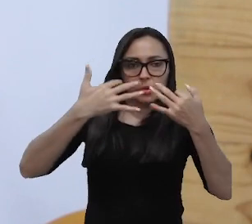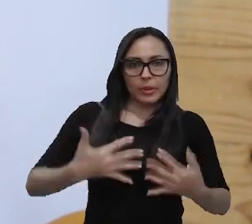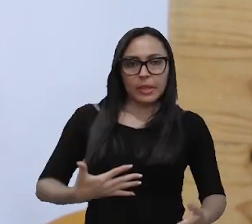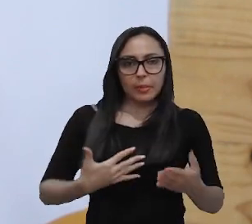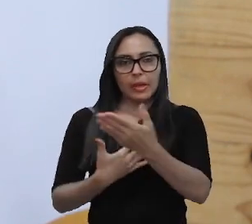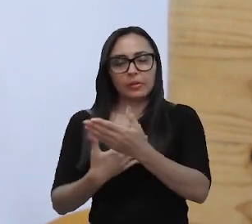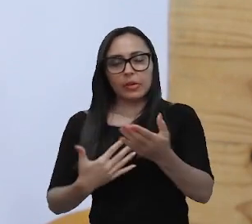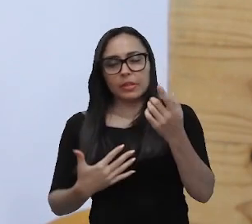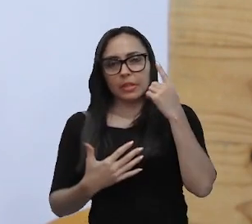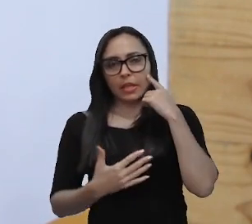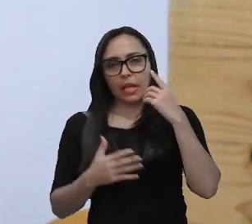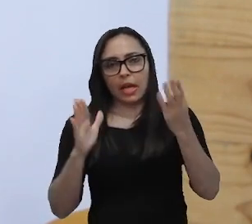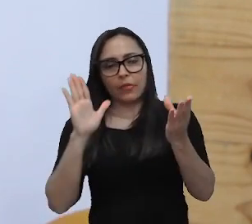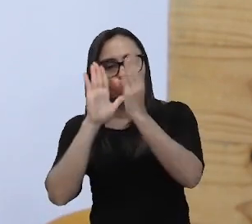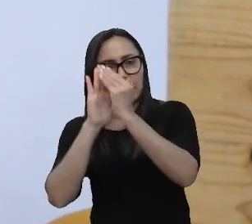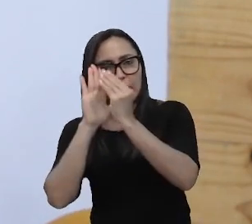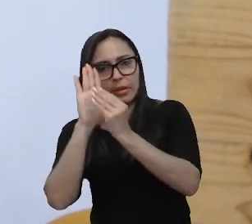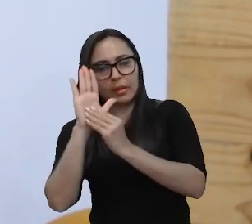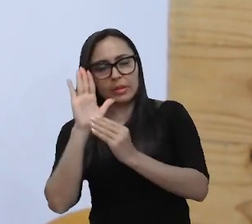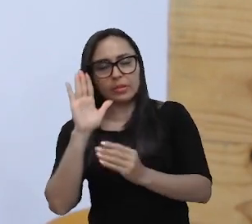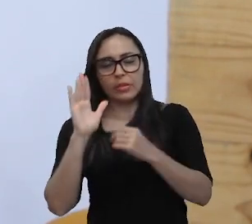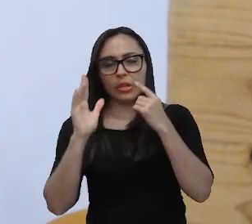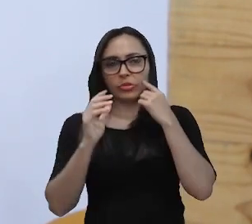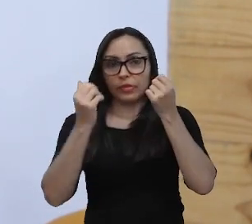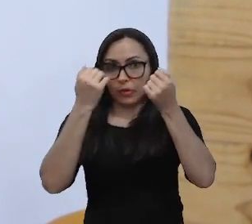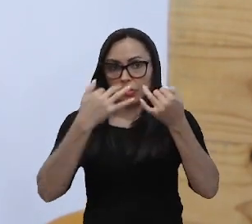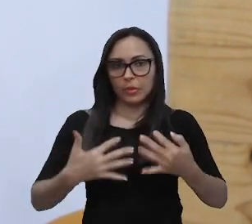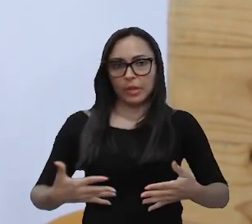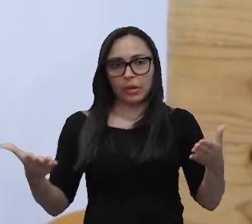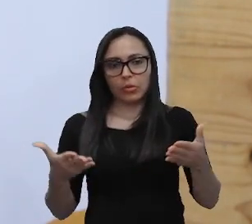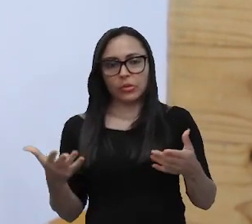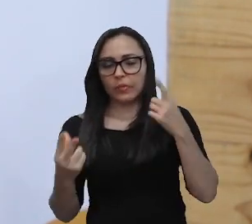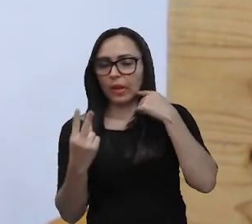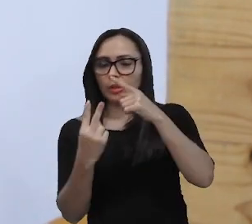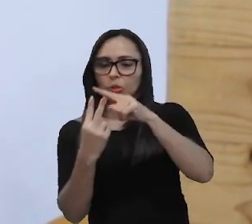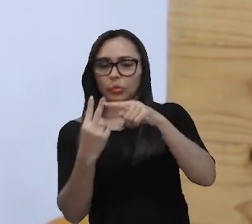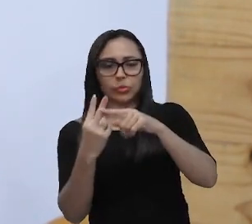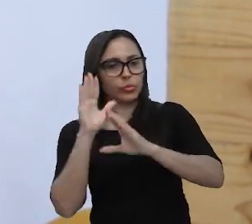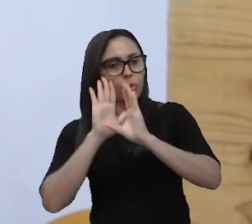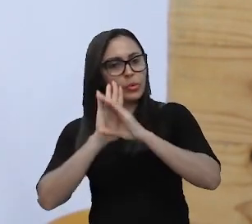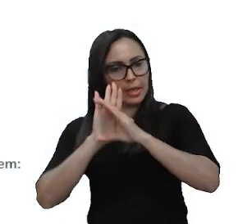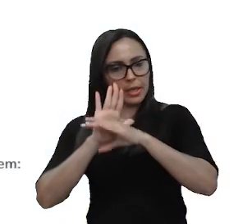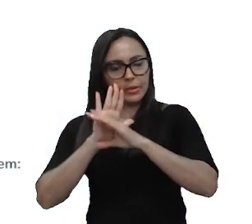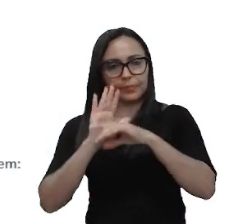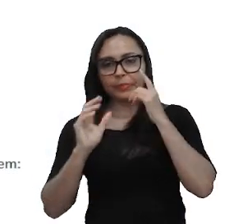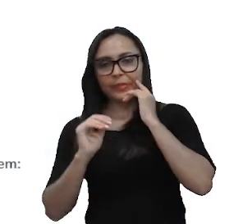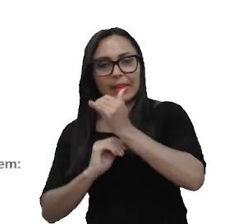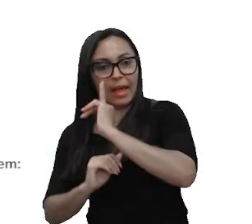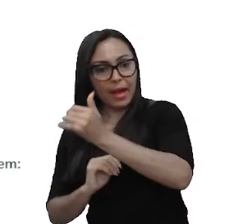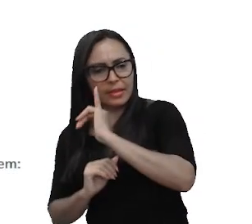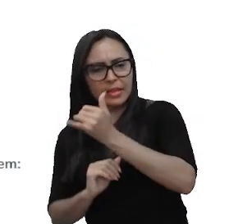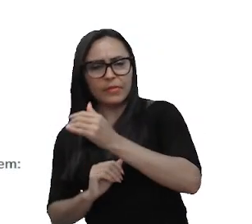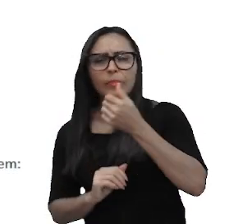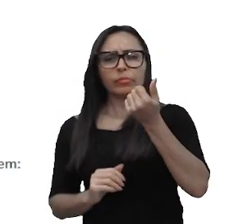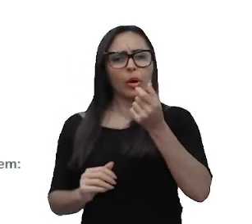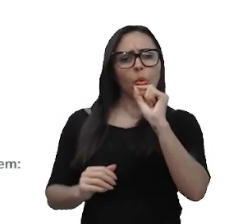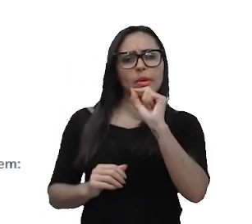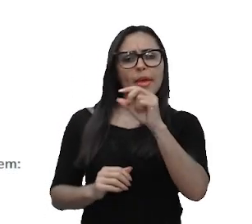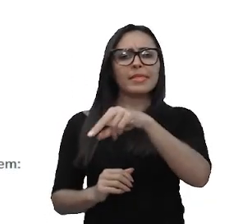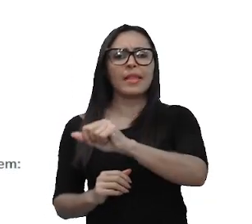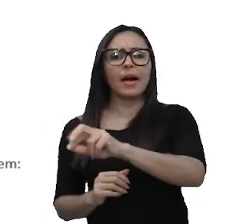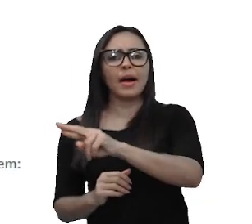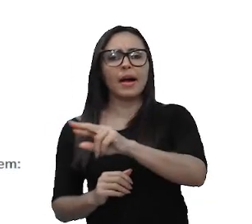o roteiro, formatação, que é o que a gente vai ver aqui hoje, falar de dois conceitos. O conceito de narrativa, o que é a narrativa,